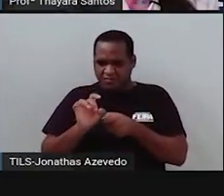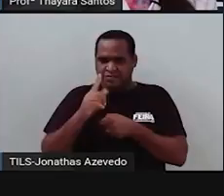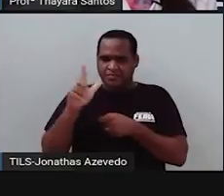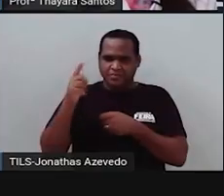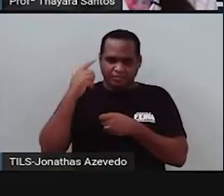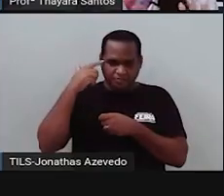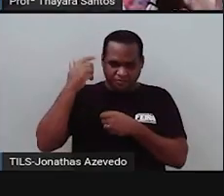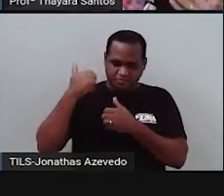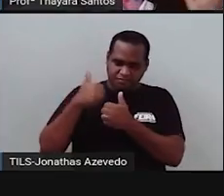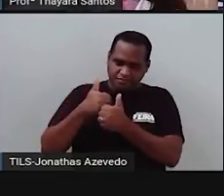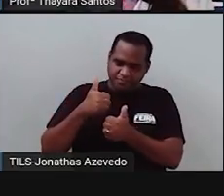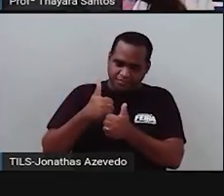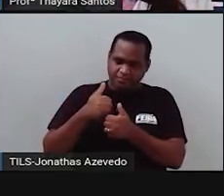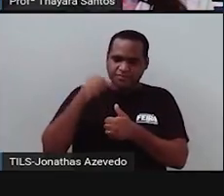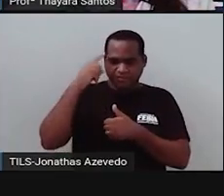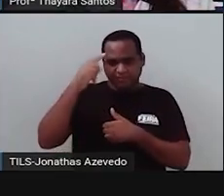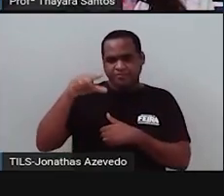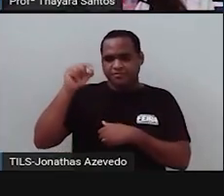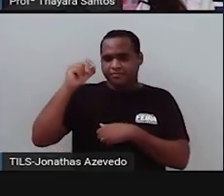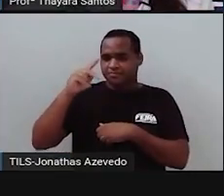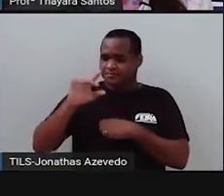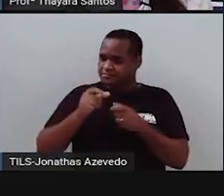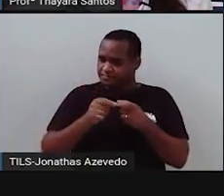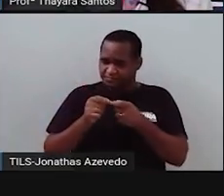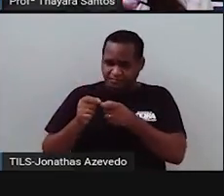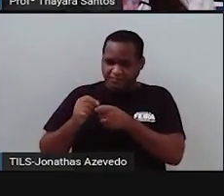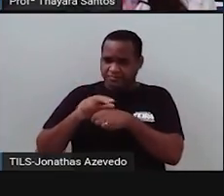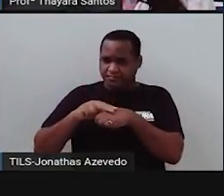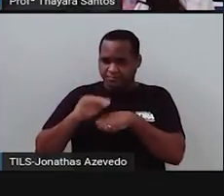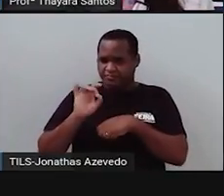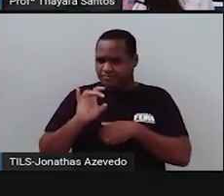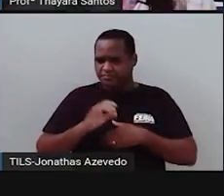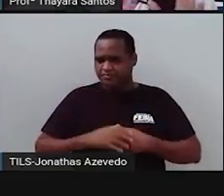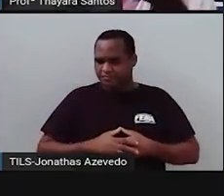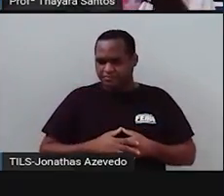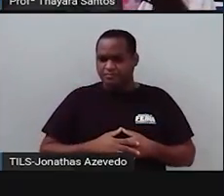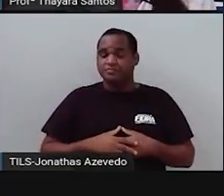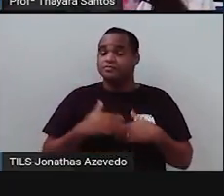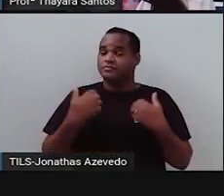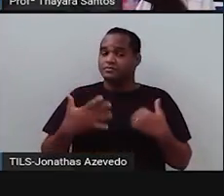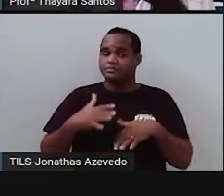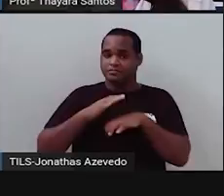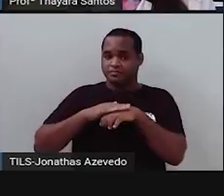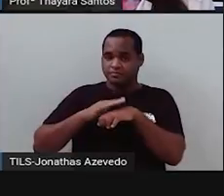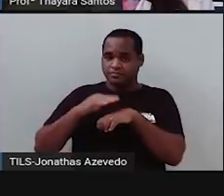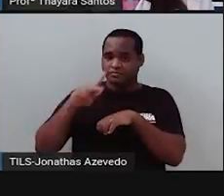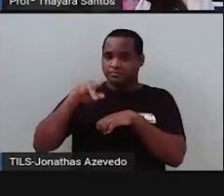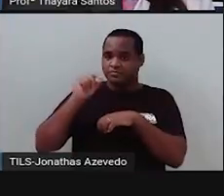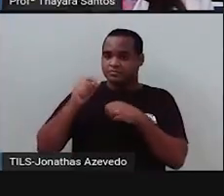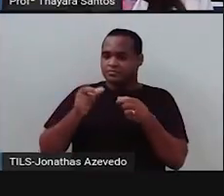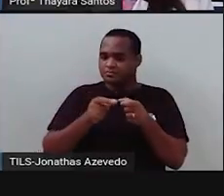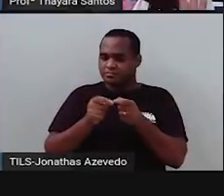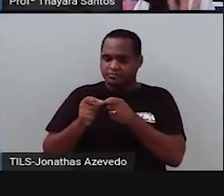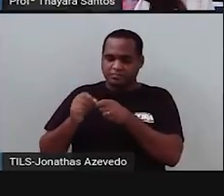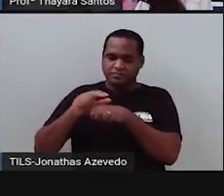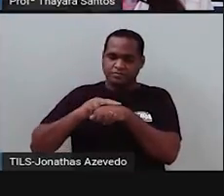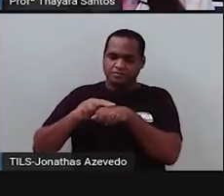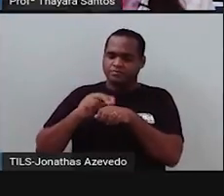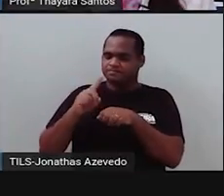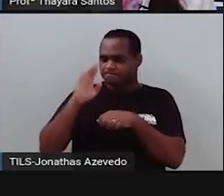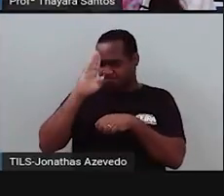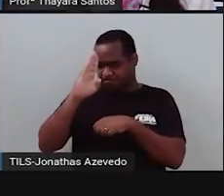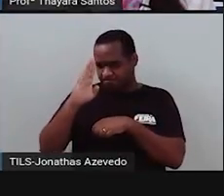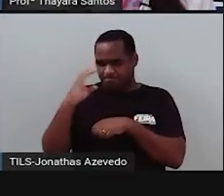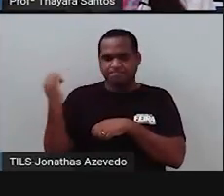próximos de nós. Por que que ele escolheu trabalhar com ervilhas? Então, ele escolheu trabalhar com ervilhas principalmente por causa